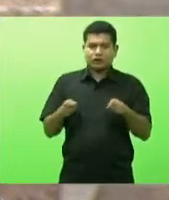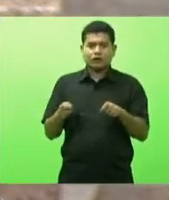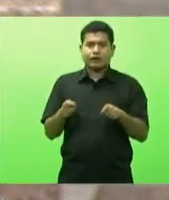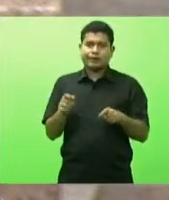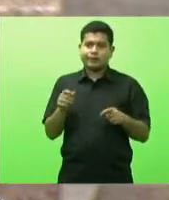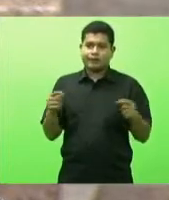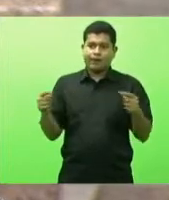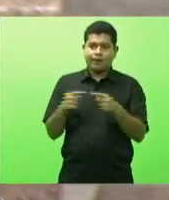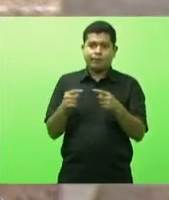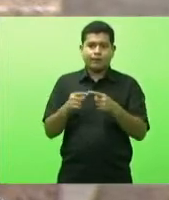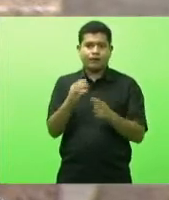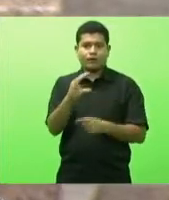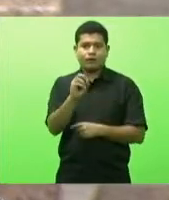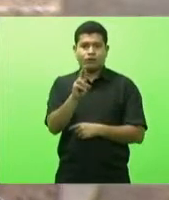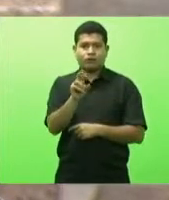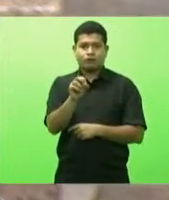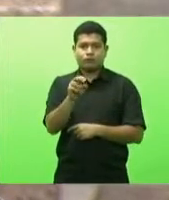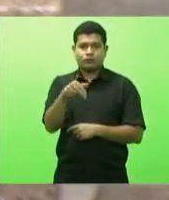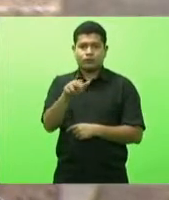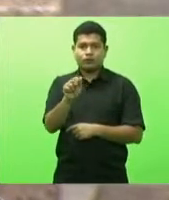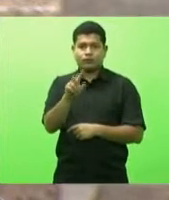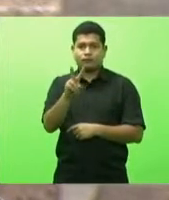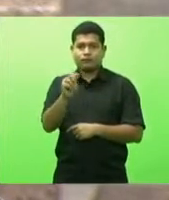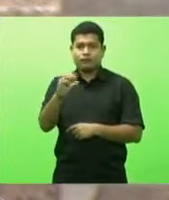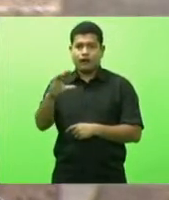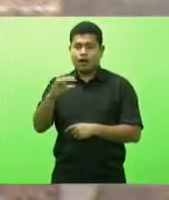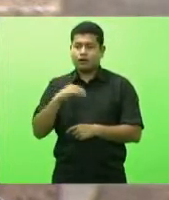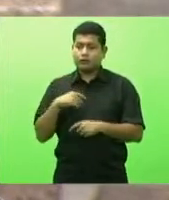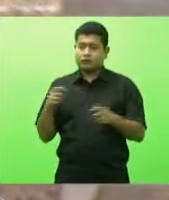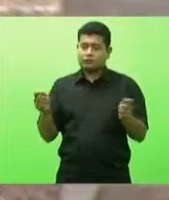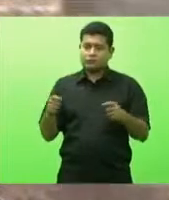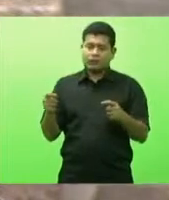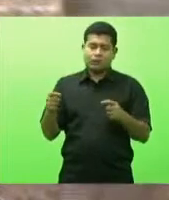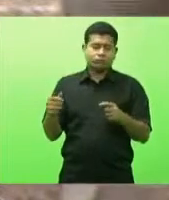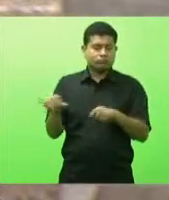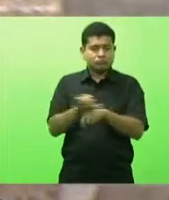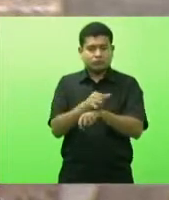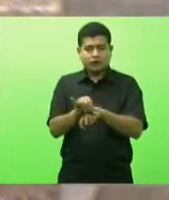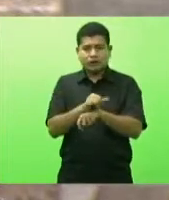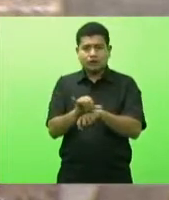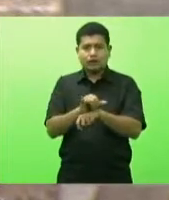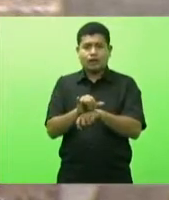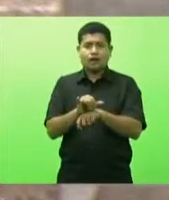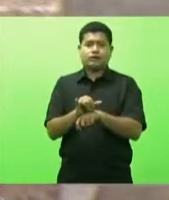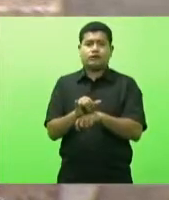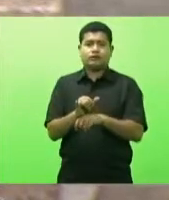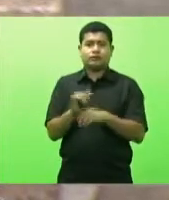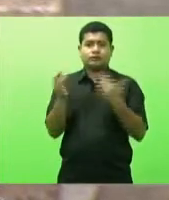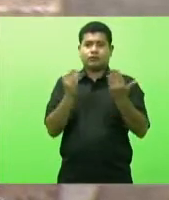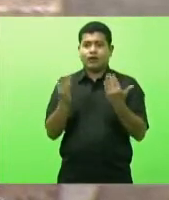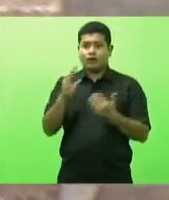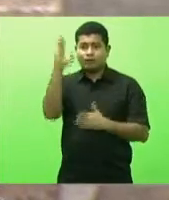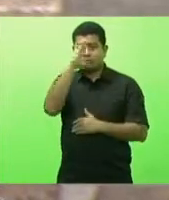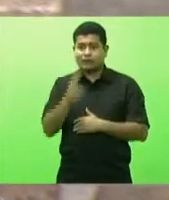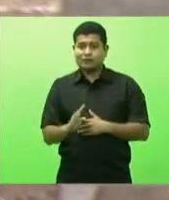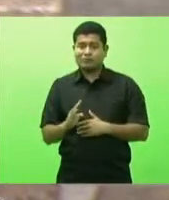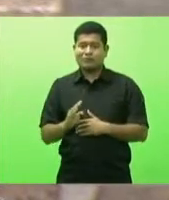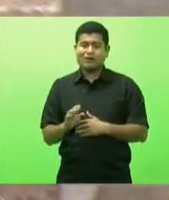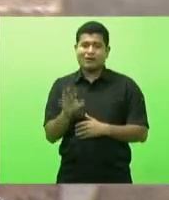sido uma estratégia em nível nacional agora certamente horas de avião